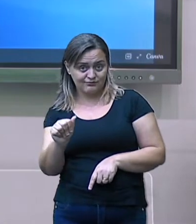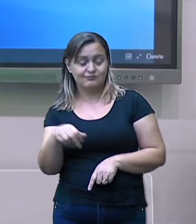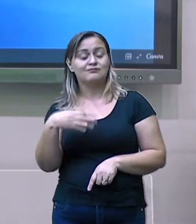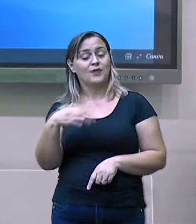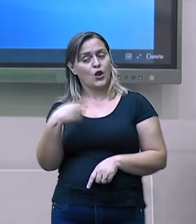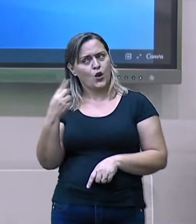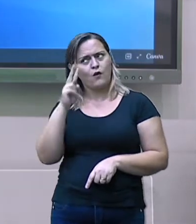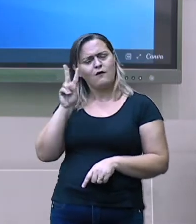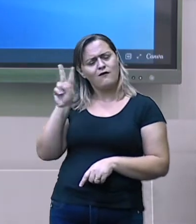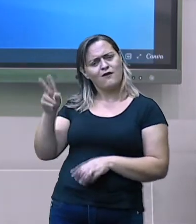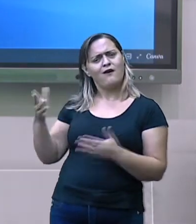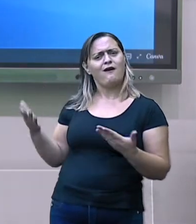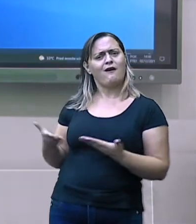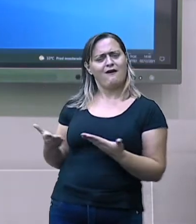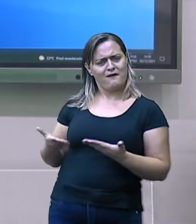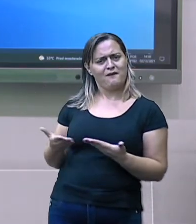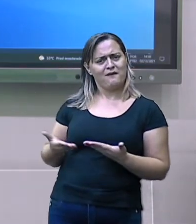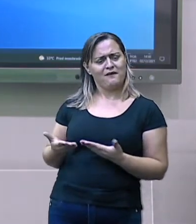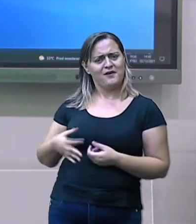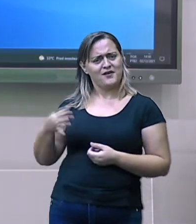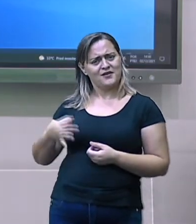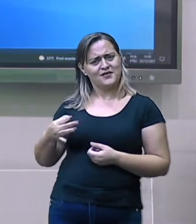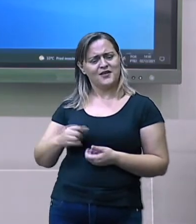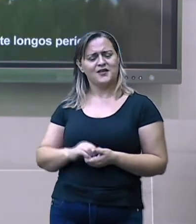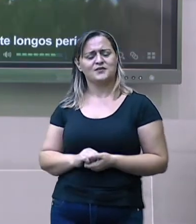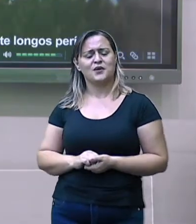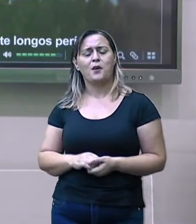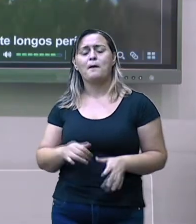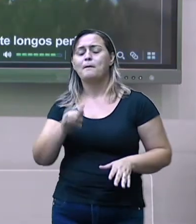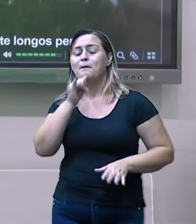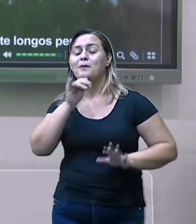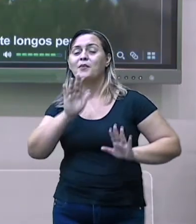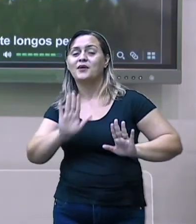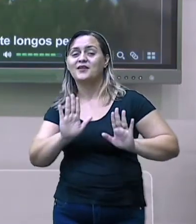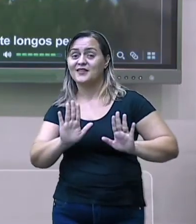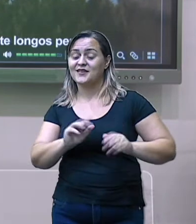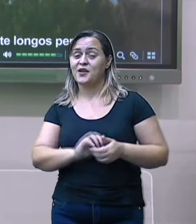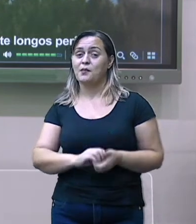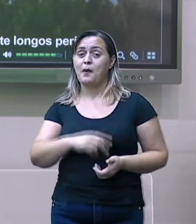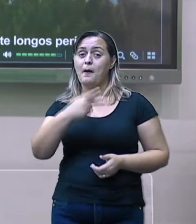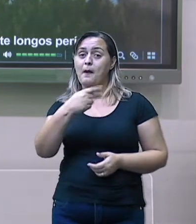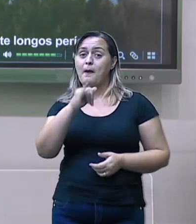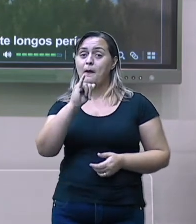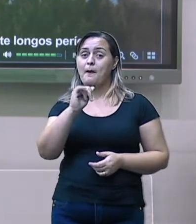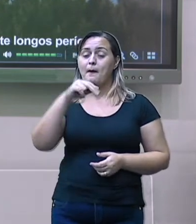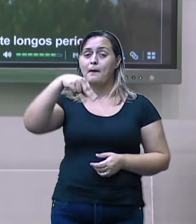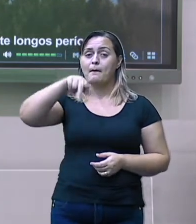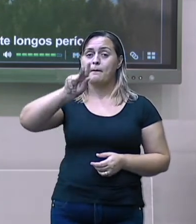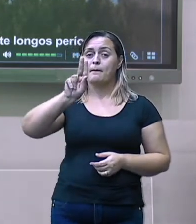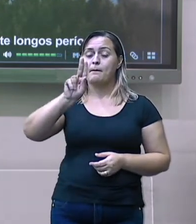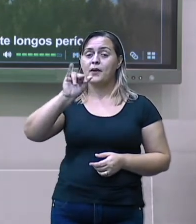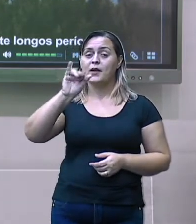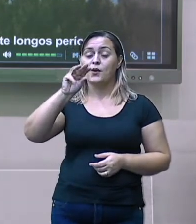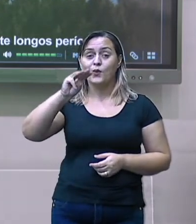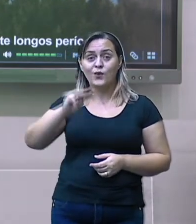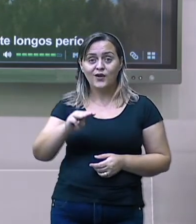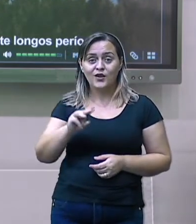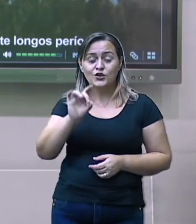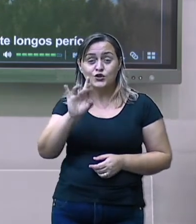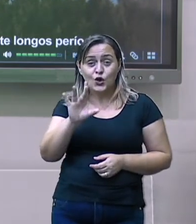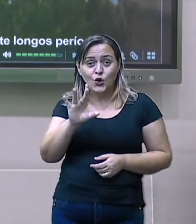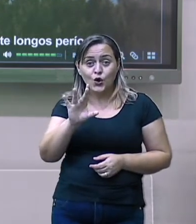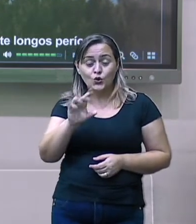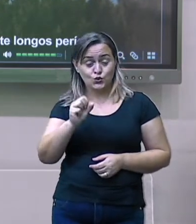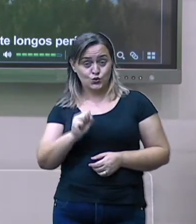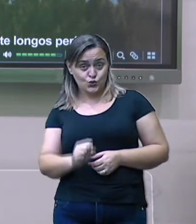Já que o pinguim a gente só vai encontrar no sul, nós vamos perceber que a tundra, nós só vamos encontrar no polo